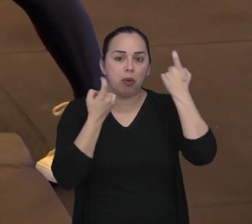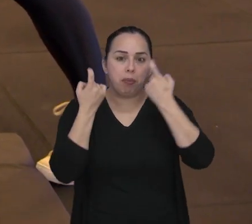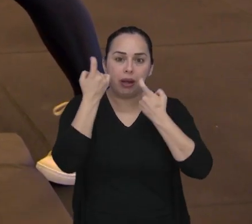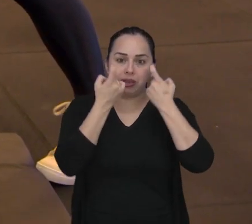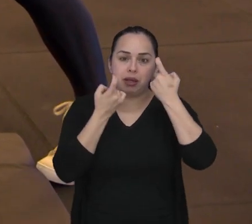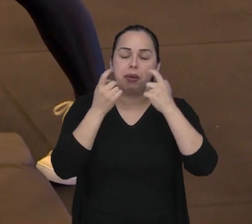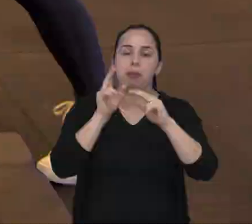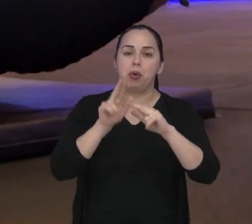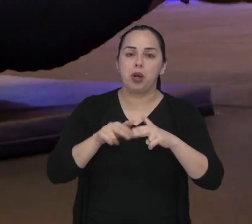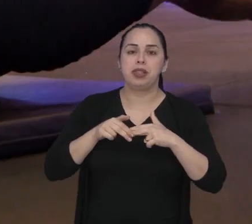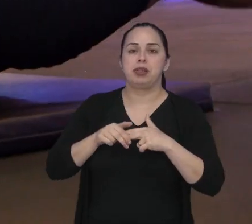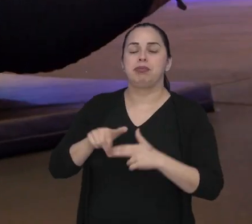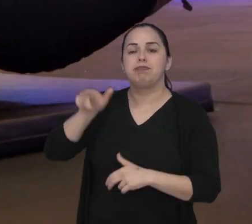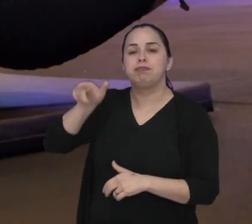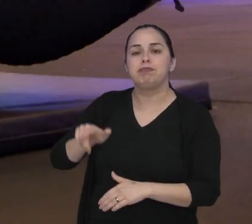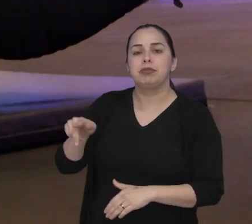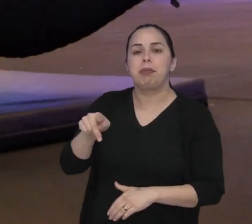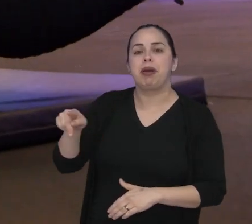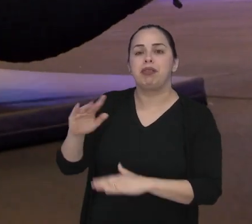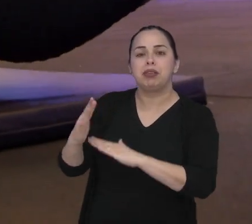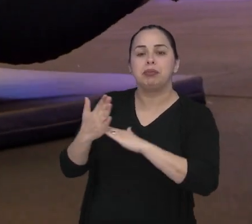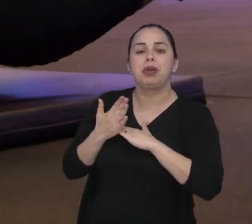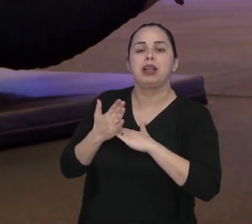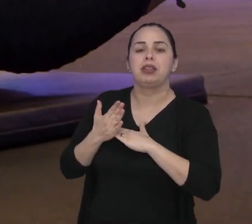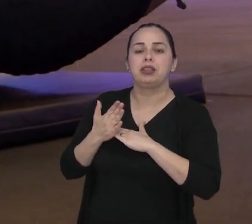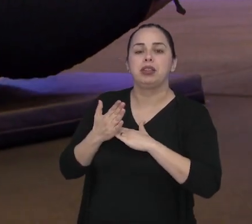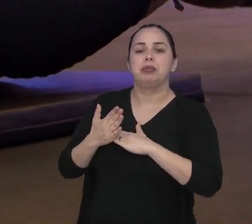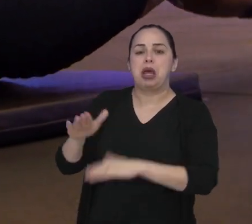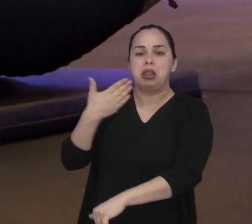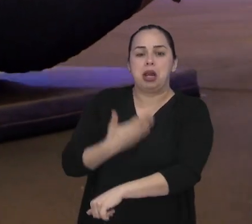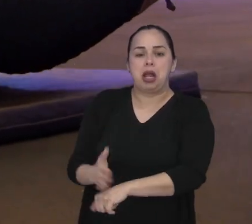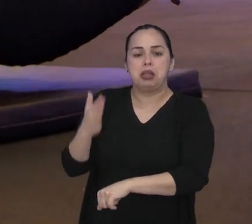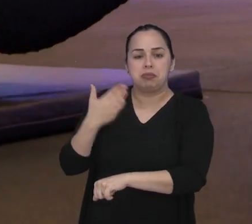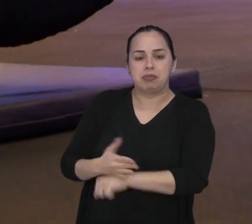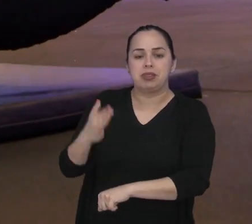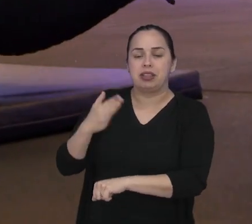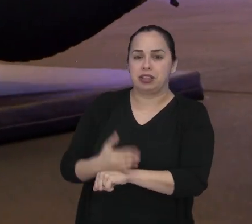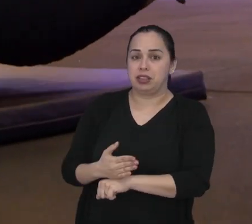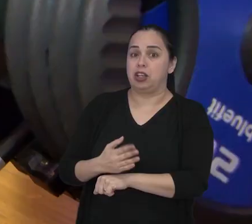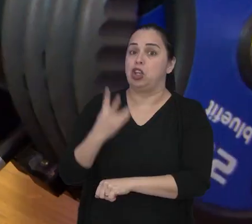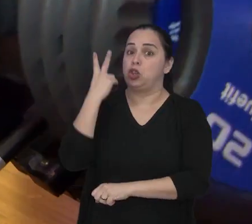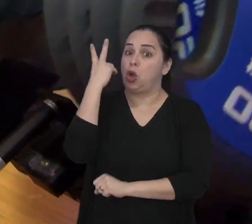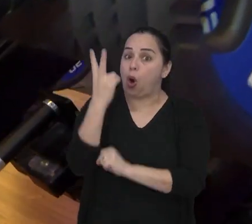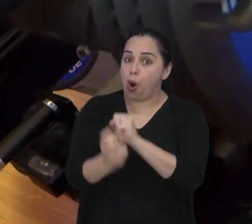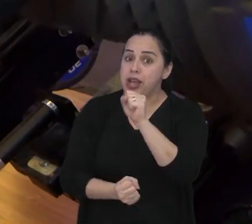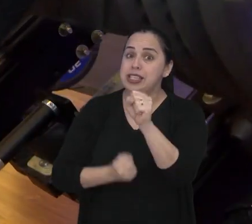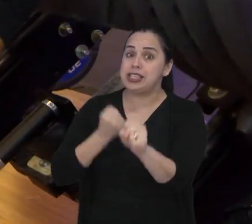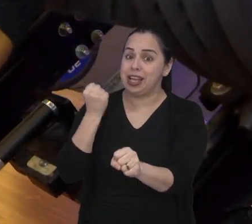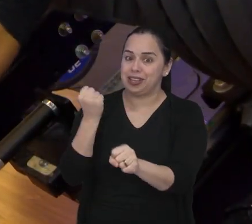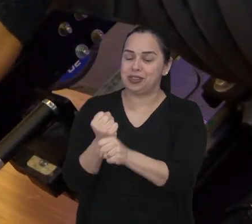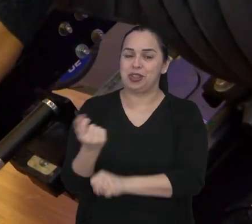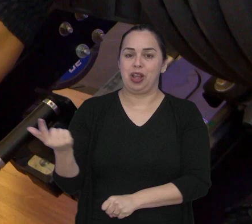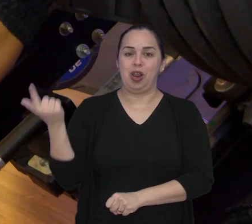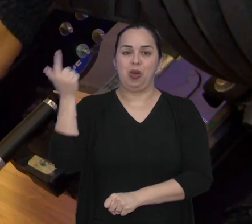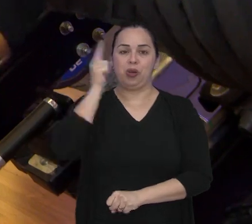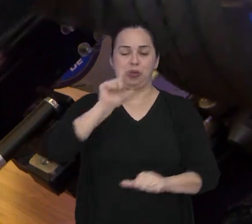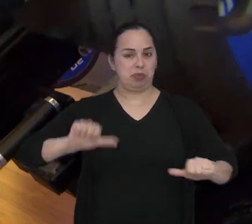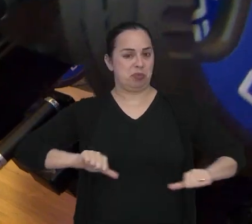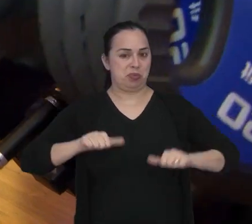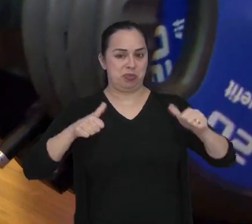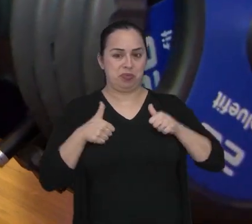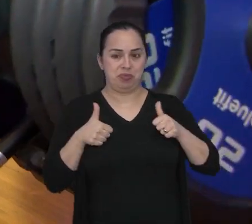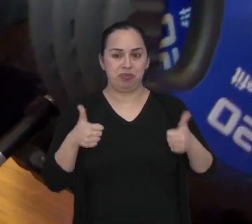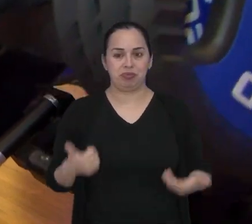dores e a ansiedade, a Poliana procurou uma personal para estabelecer uma rotina de treinos. Depois de dois anos, os